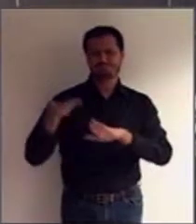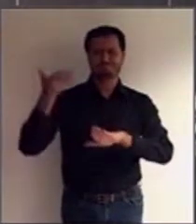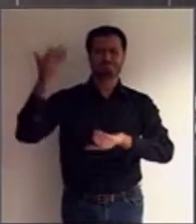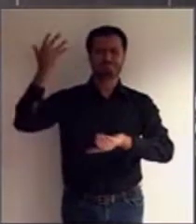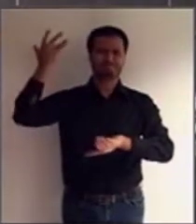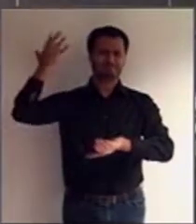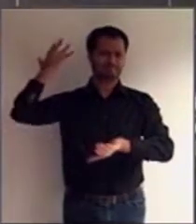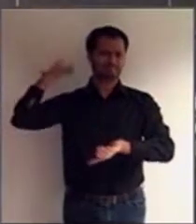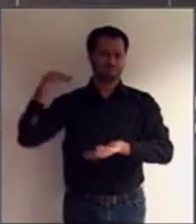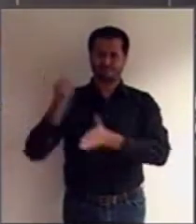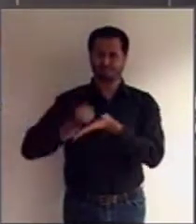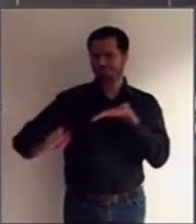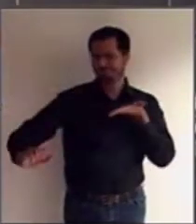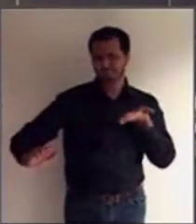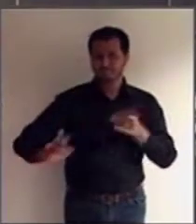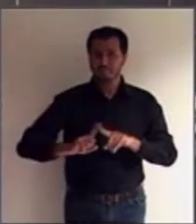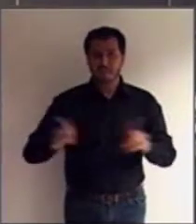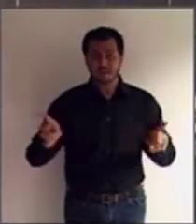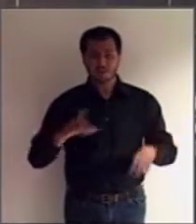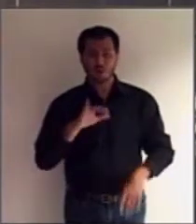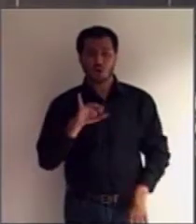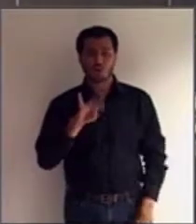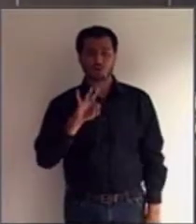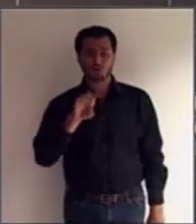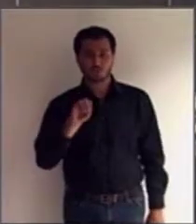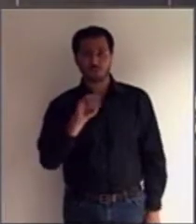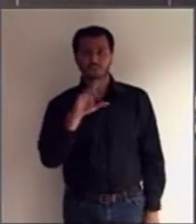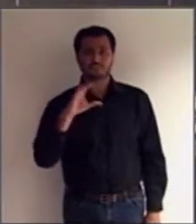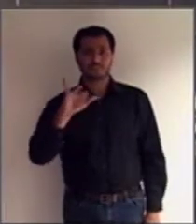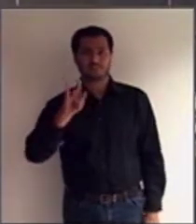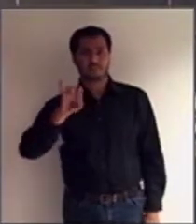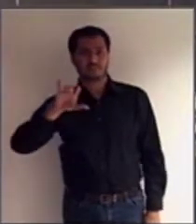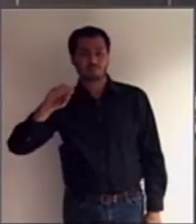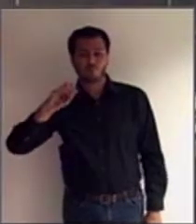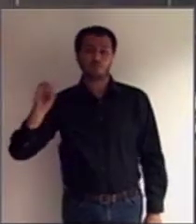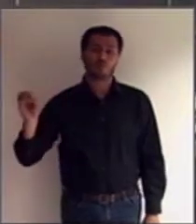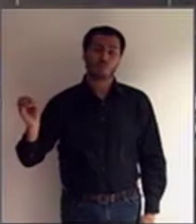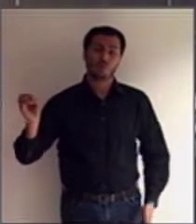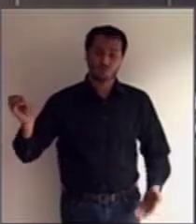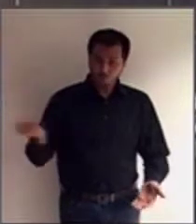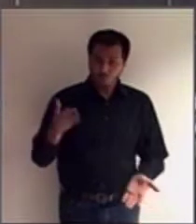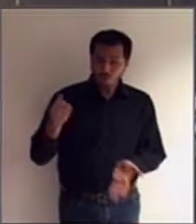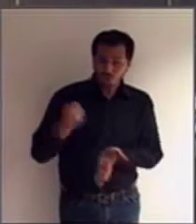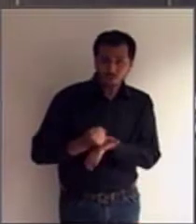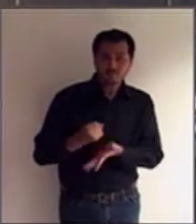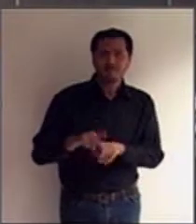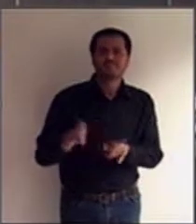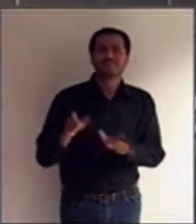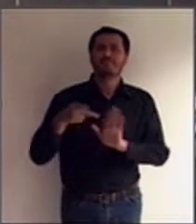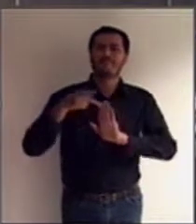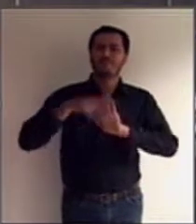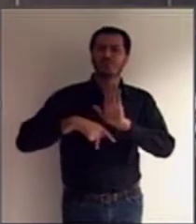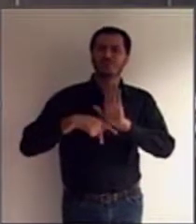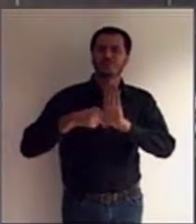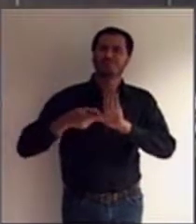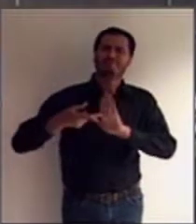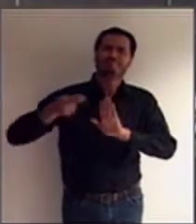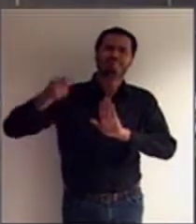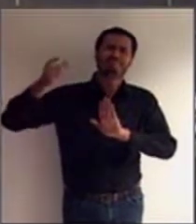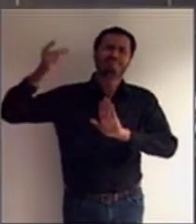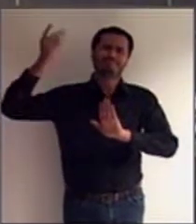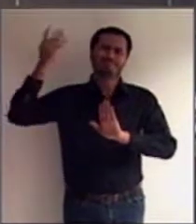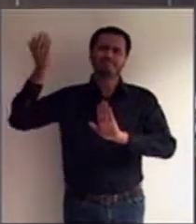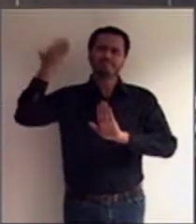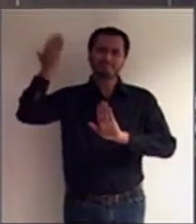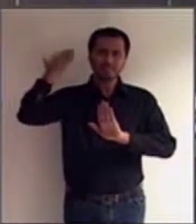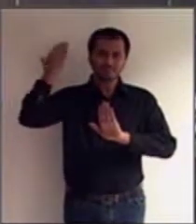Infelizmente, o Código Civil é novo, só que o projeto foi feito há muito tempo atrás. e houve até gestões no